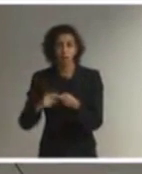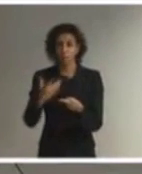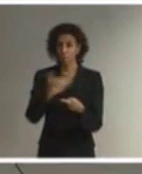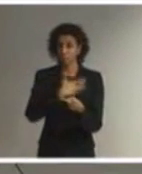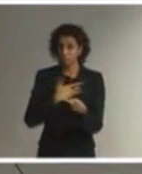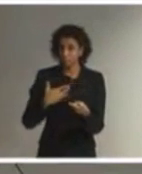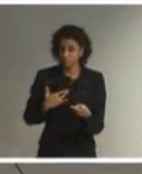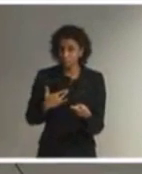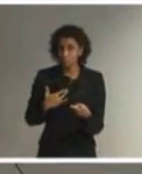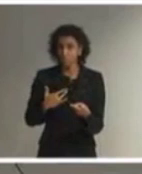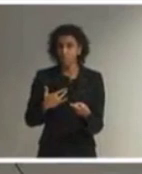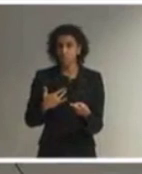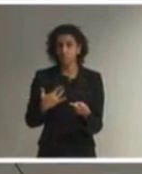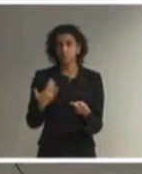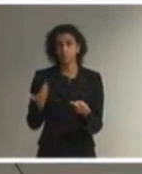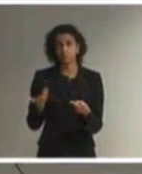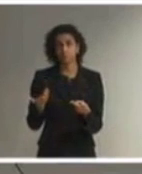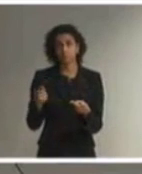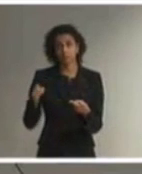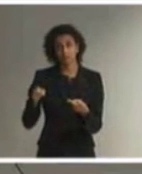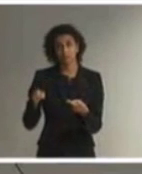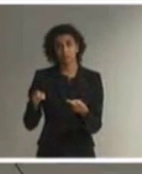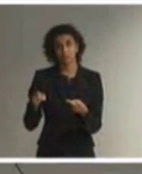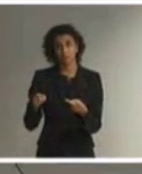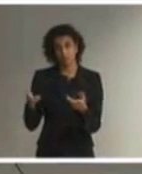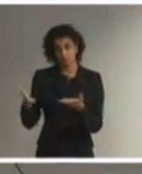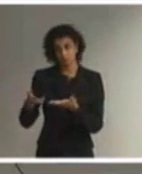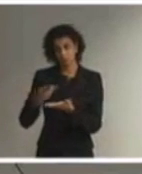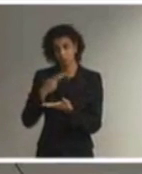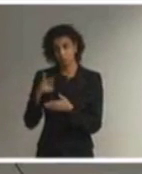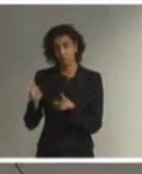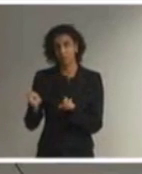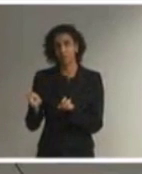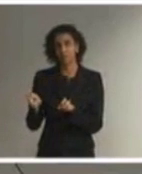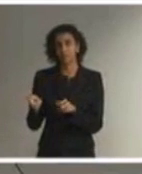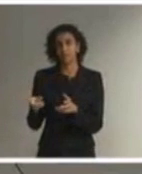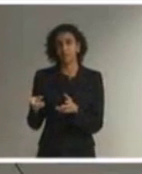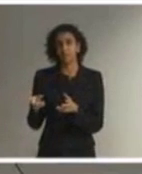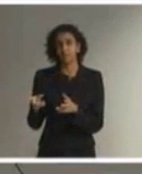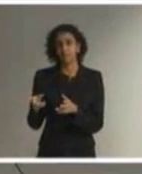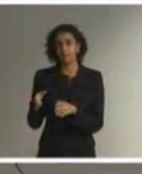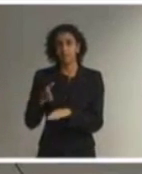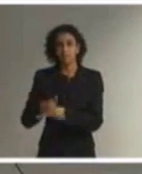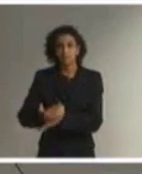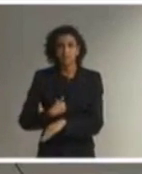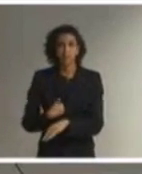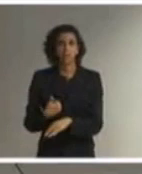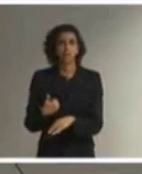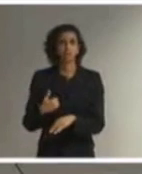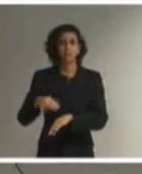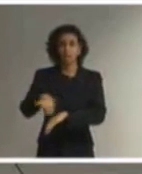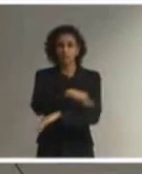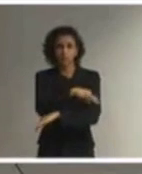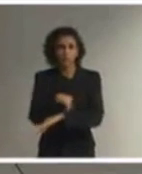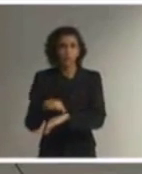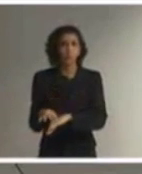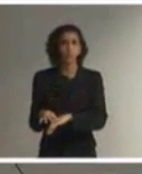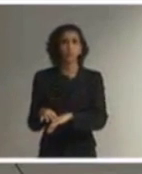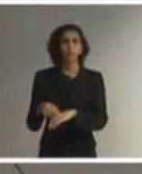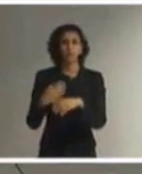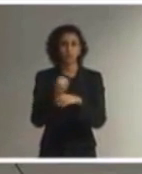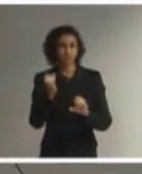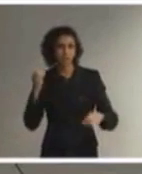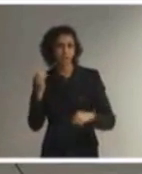saúde e aí como nós estamos falando de acessibilidade a necessidade de profissionais na área da arquitetura na área da